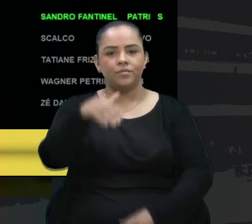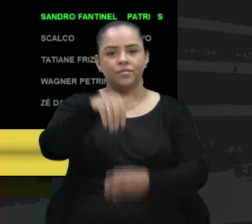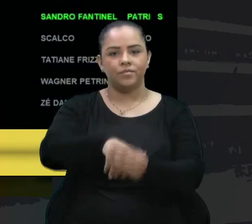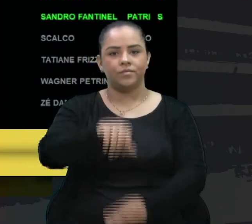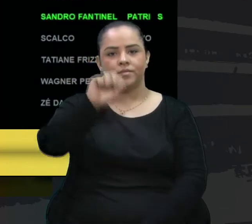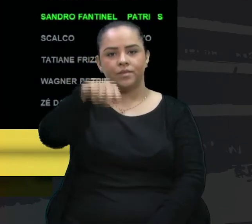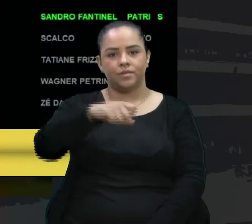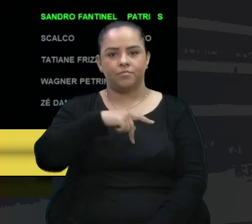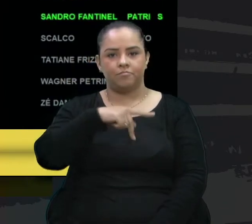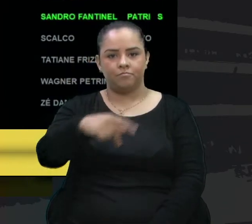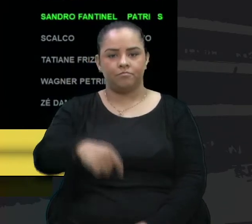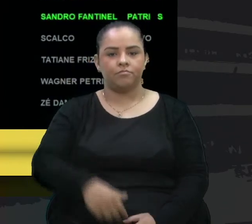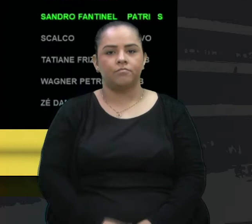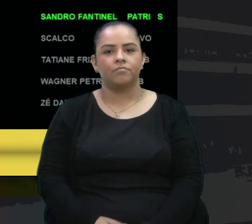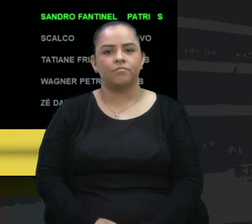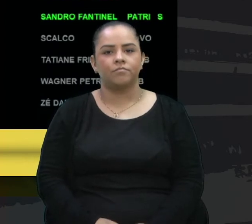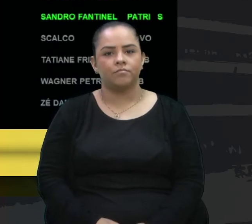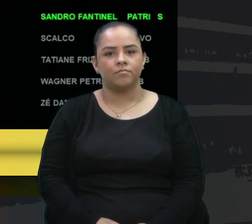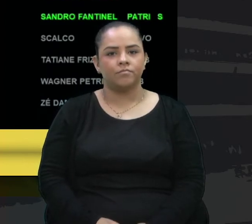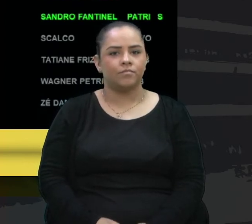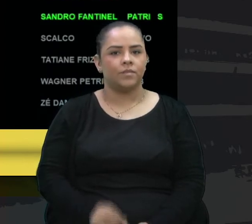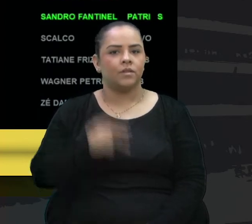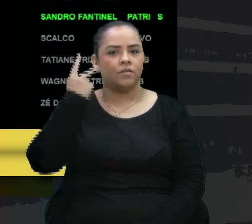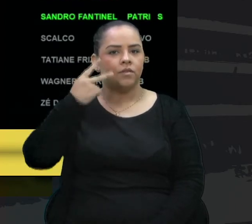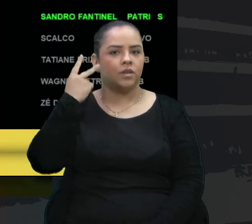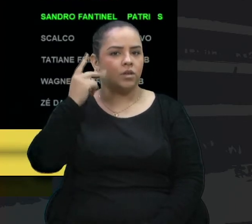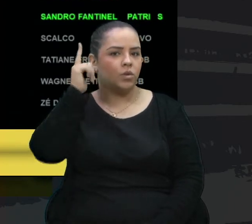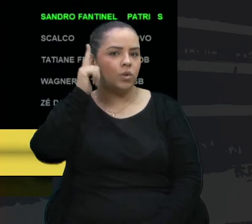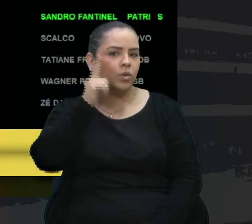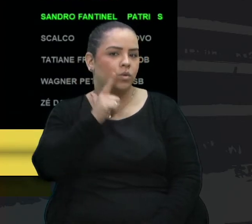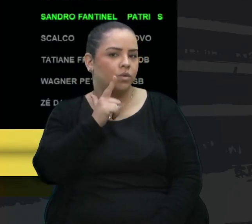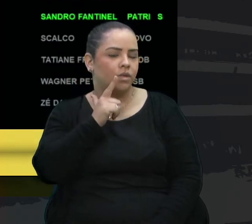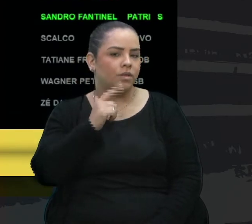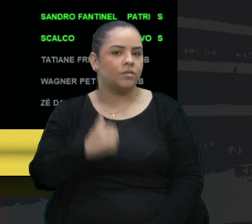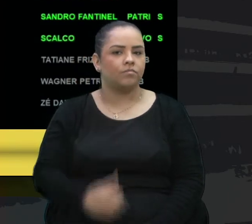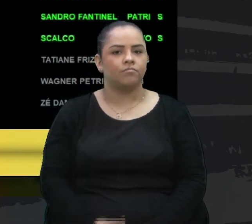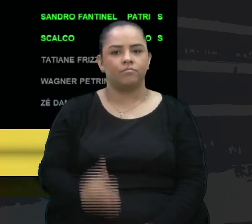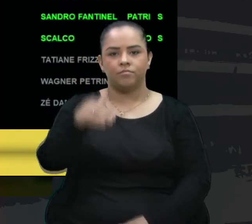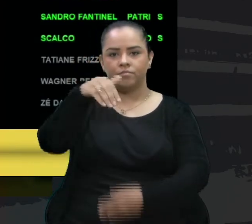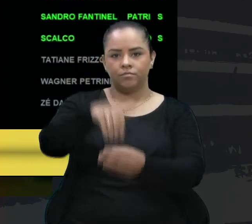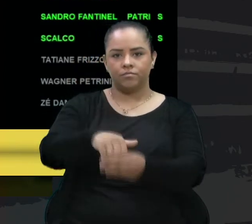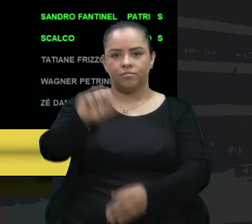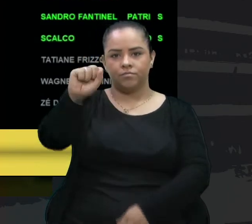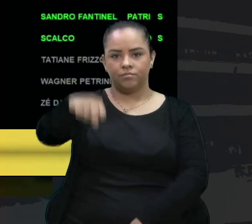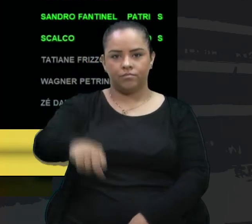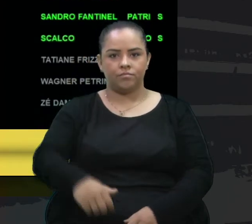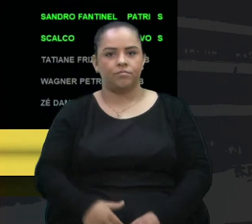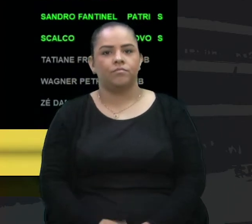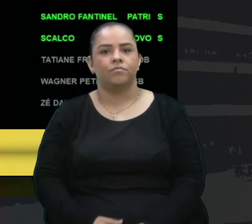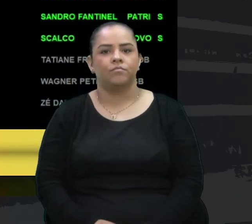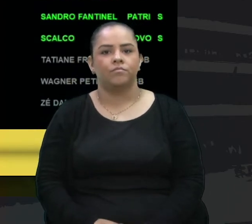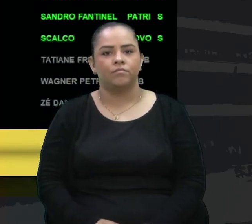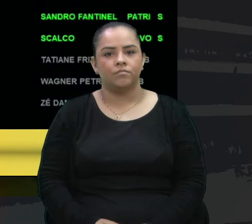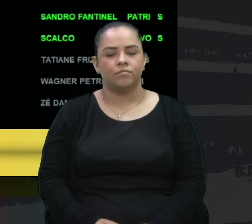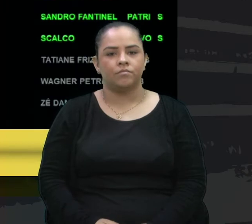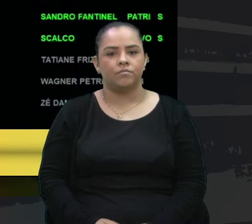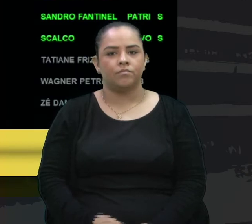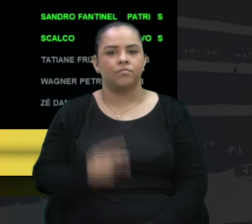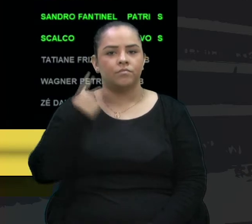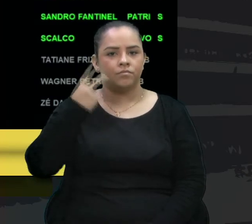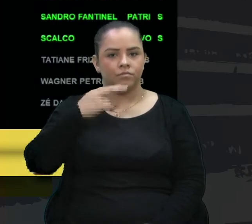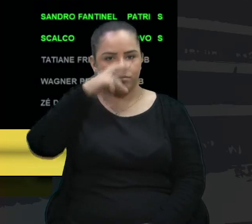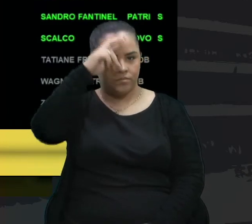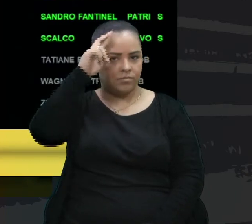sim, senhor presidente. Vota sim, vereador Lucas, vota sim. Vereador Rafael Bueno,